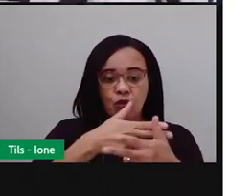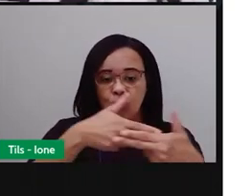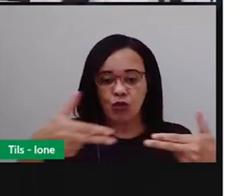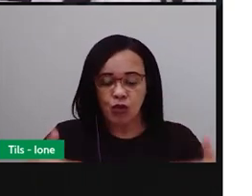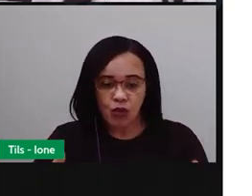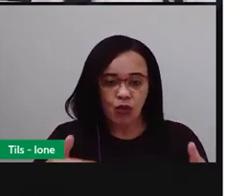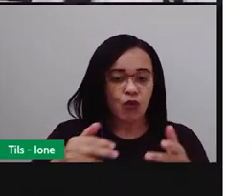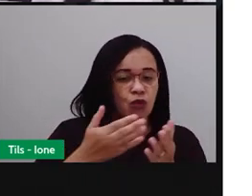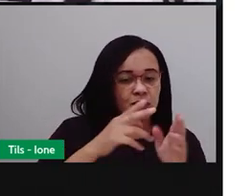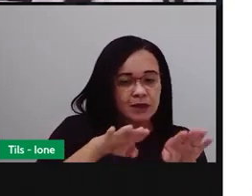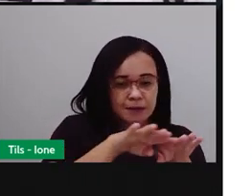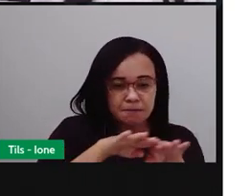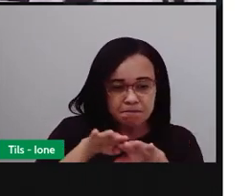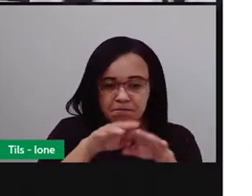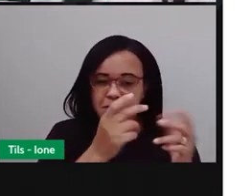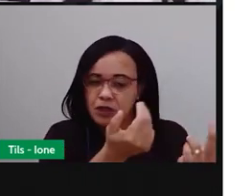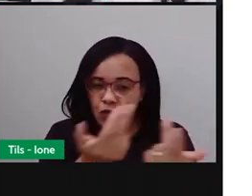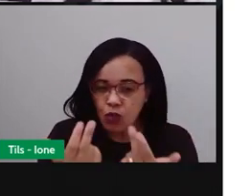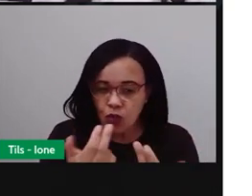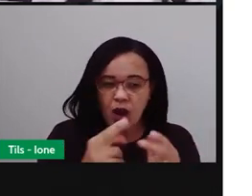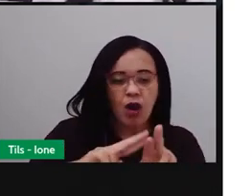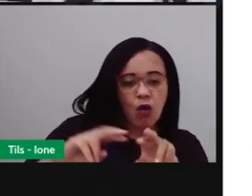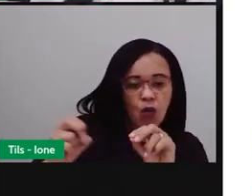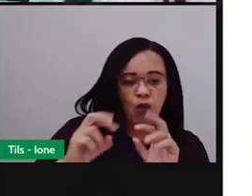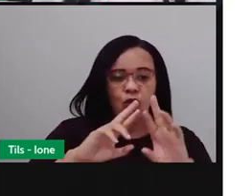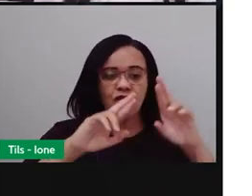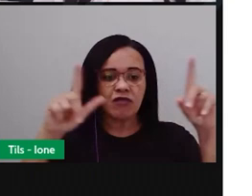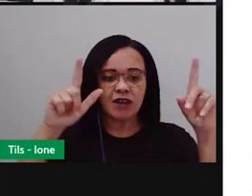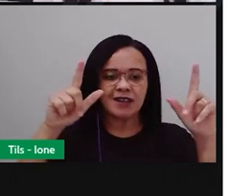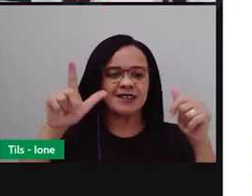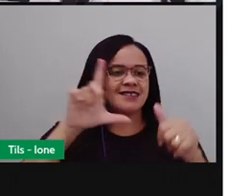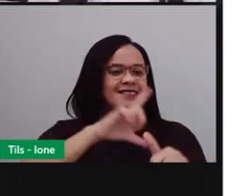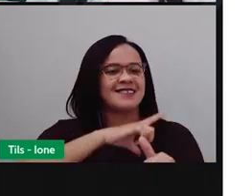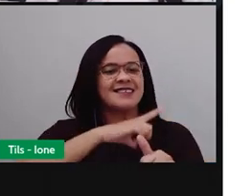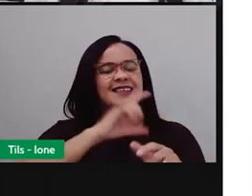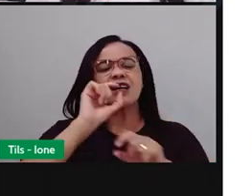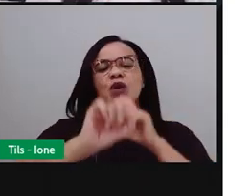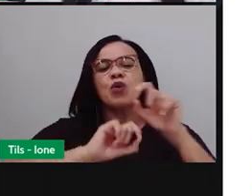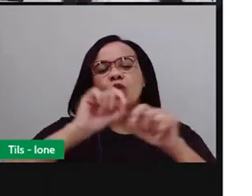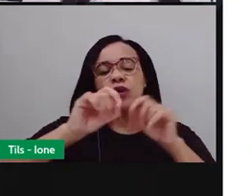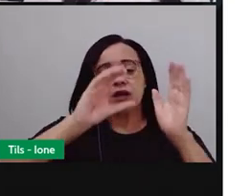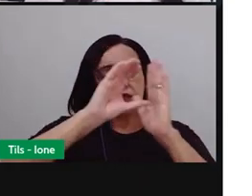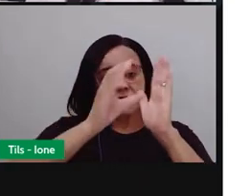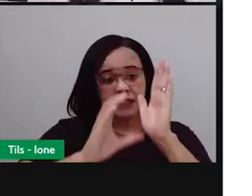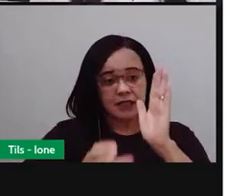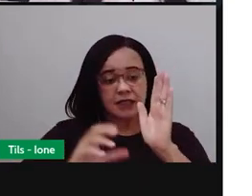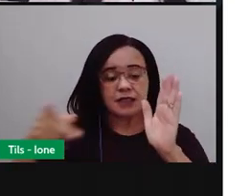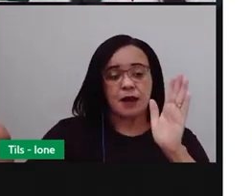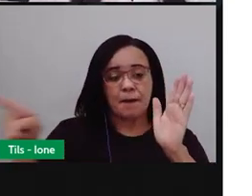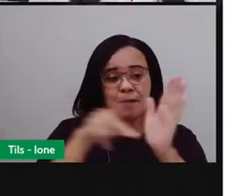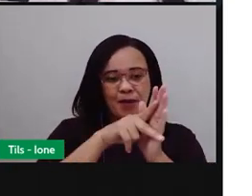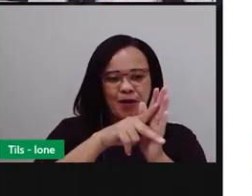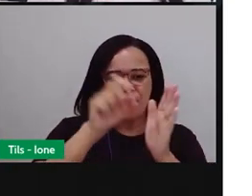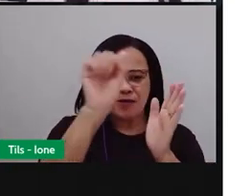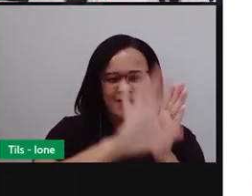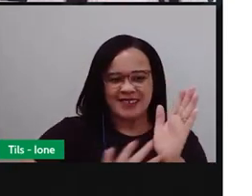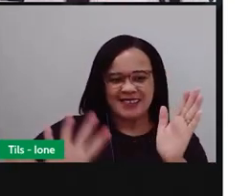diferenças, contemplando as características próprias desse lugar.